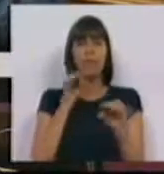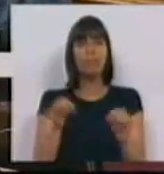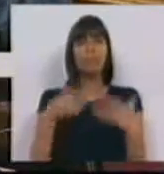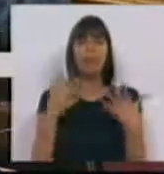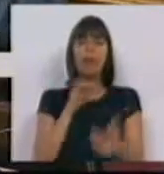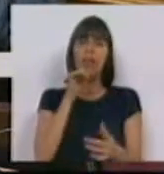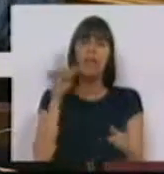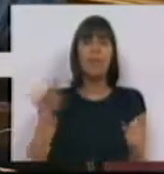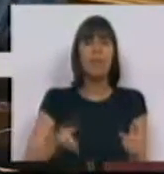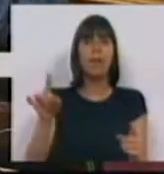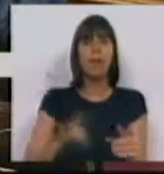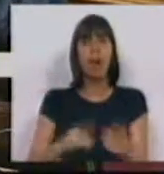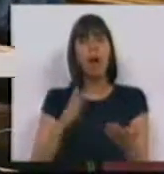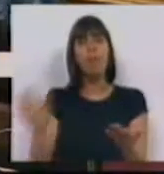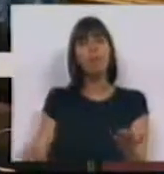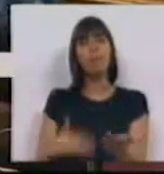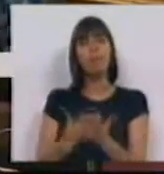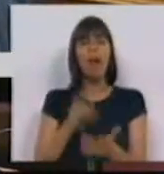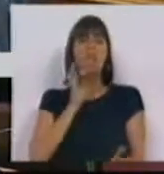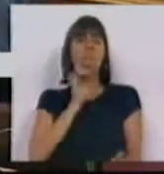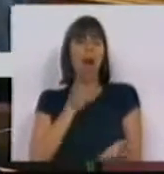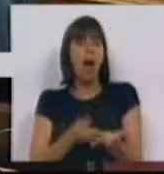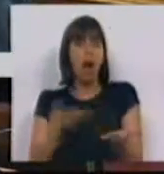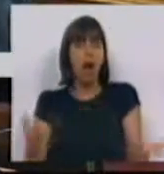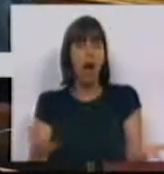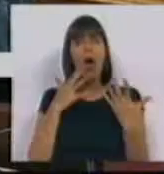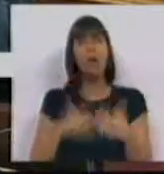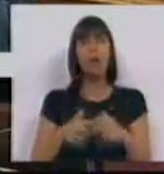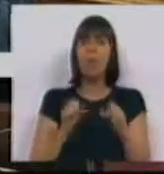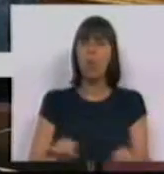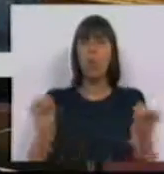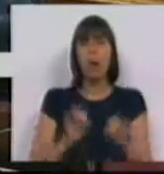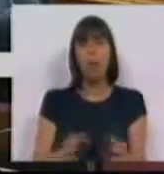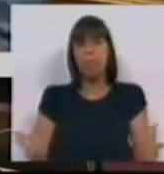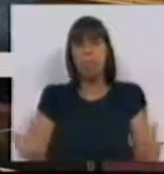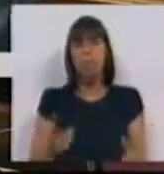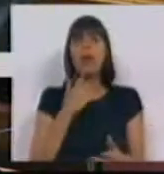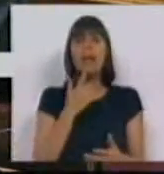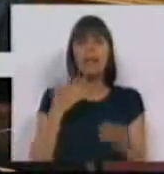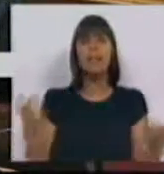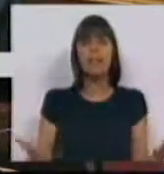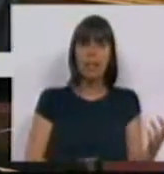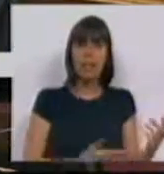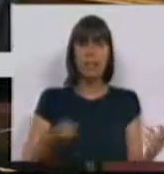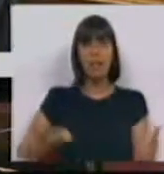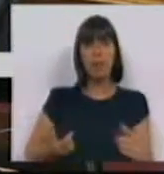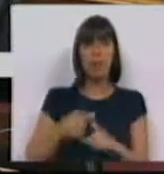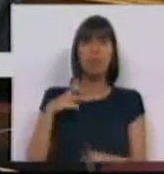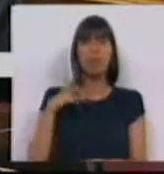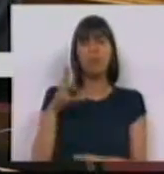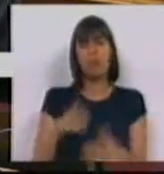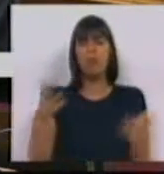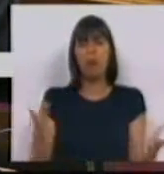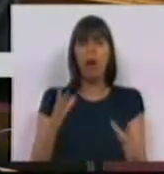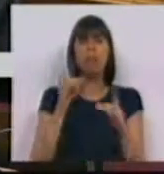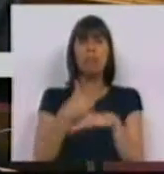que são sistematicamente apresentadas como válidas e inquestionáveis. Ou seja, o desemprego em Portugal, e